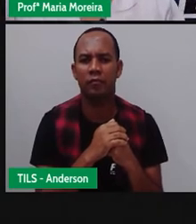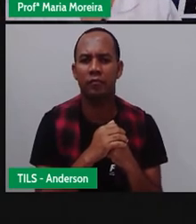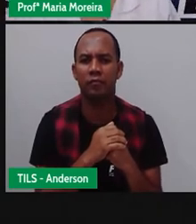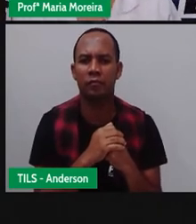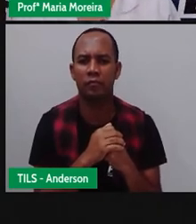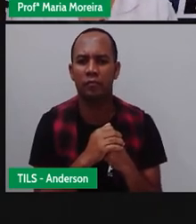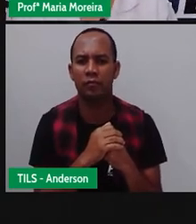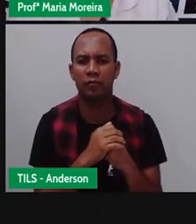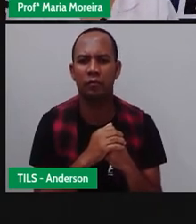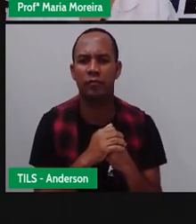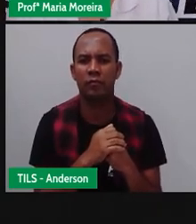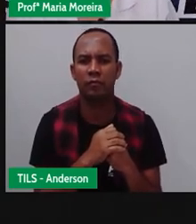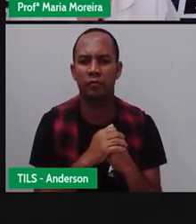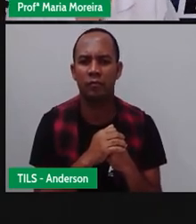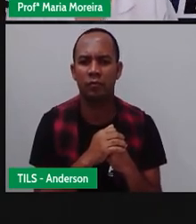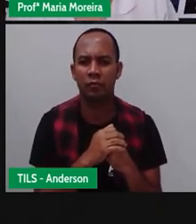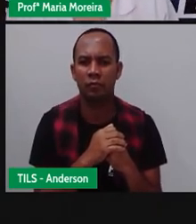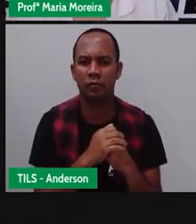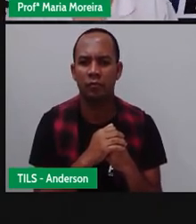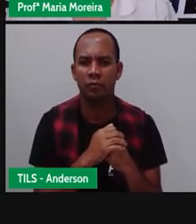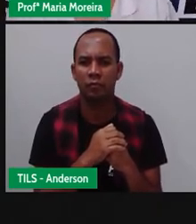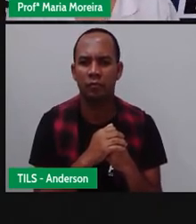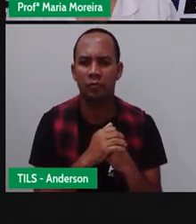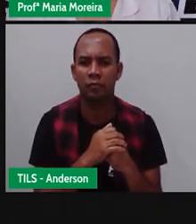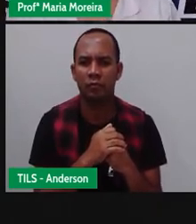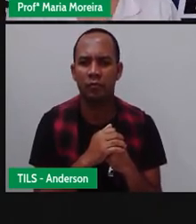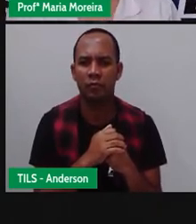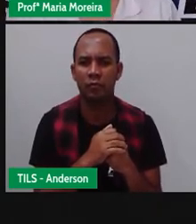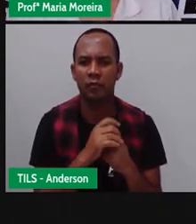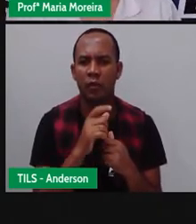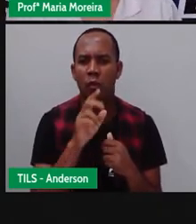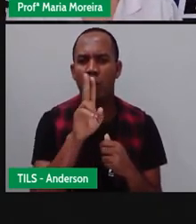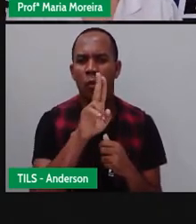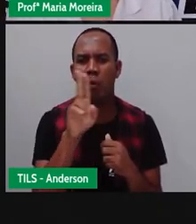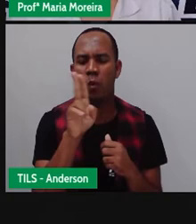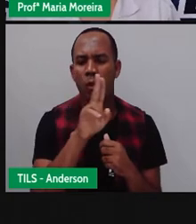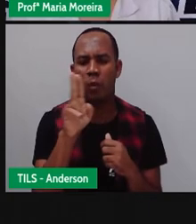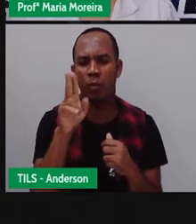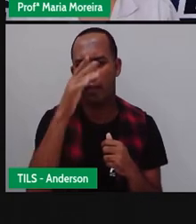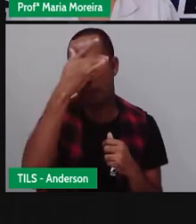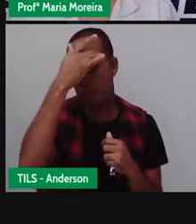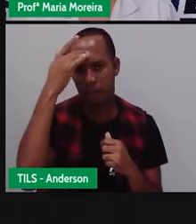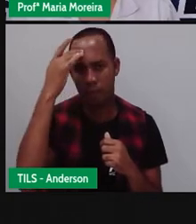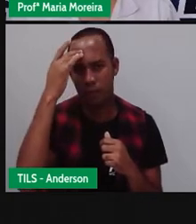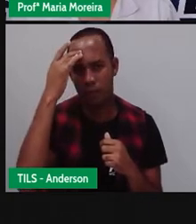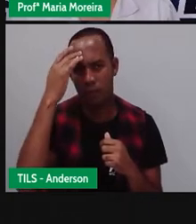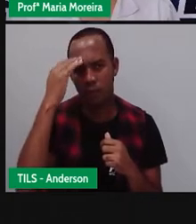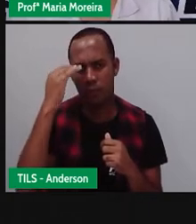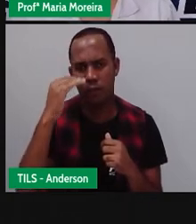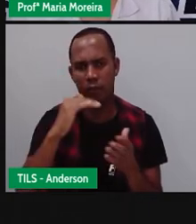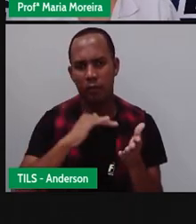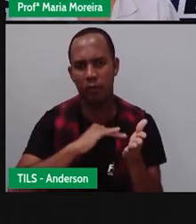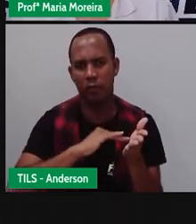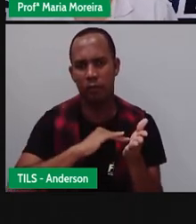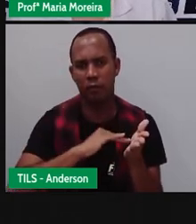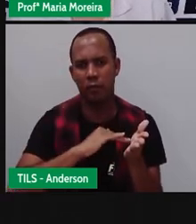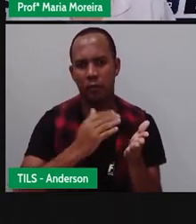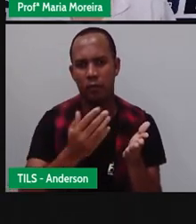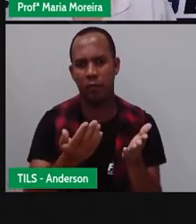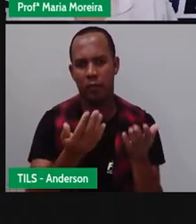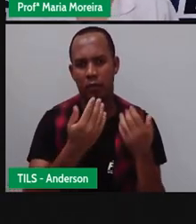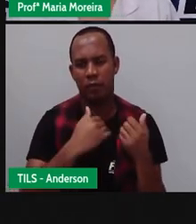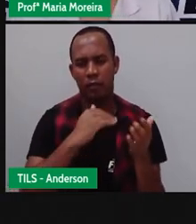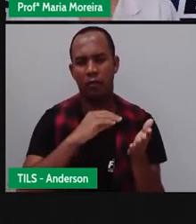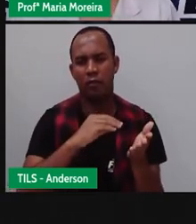barra 07, não isso? Luiz. Quem é Luiz? O nome do destinatário. Não é isso? É quem vai receber